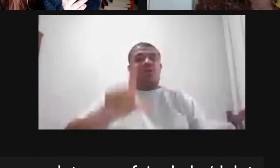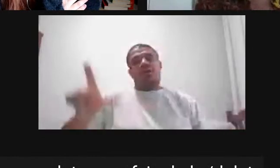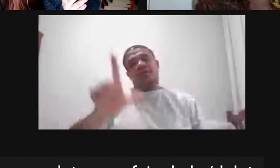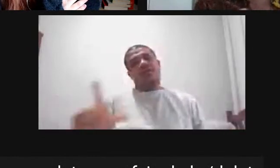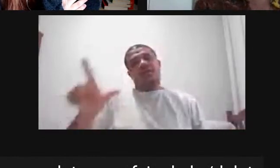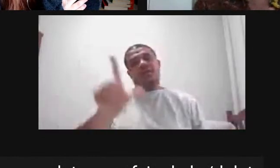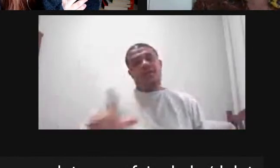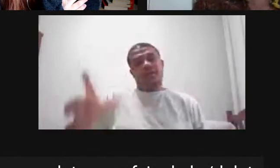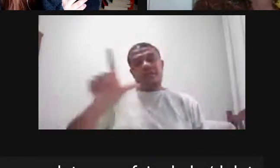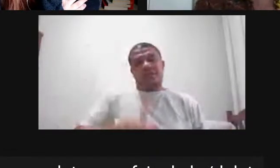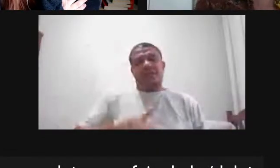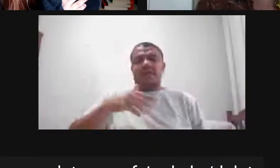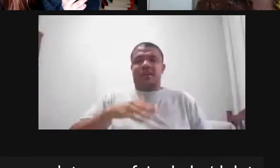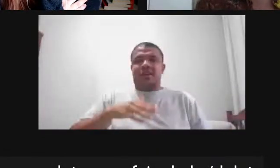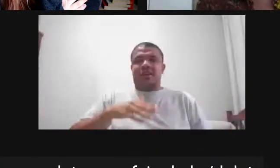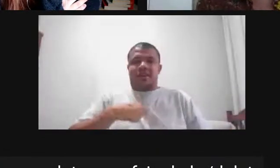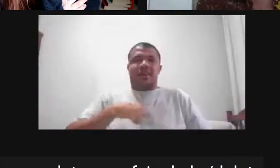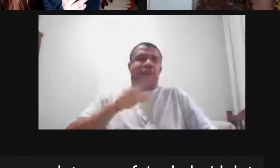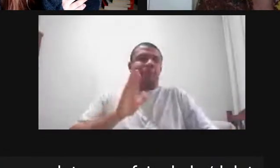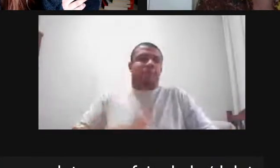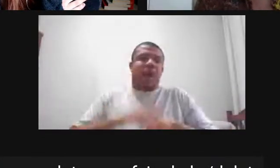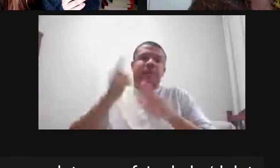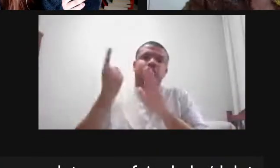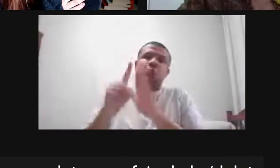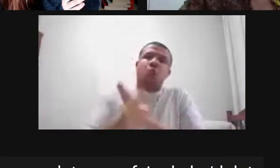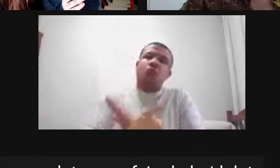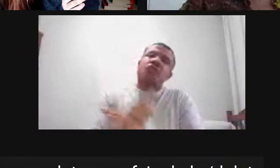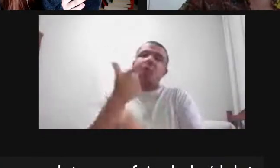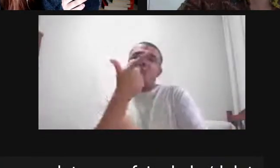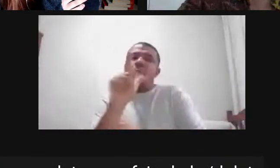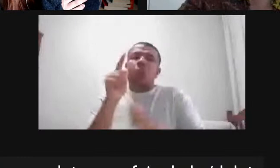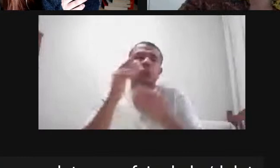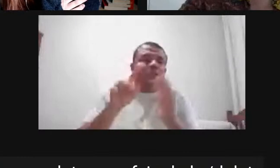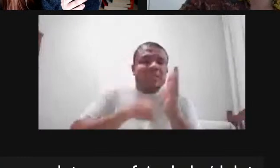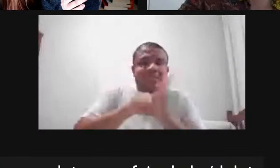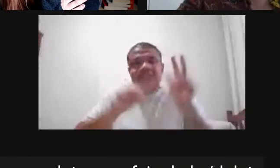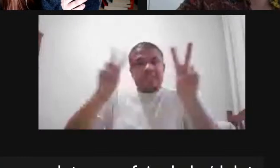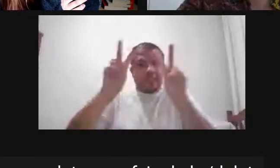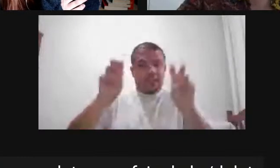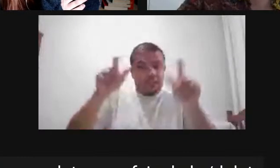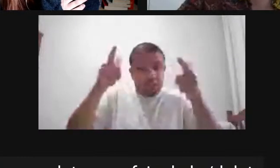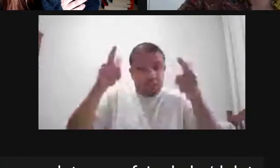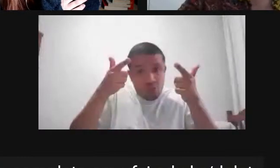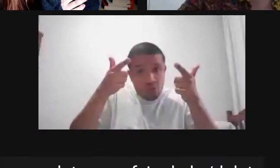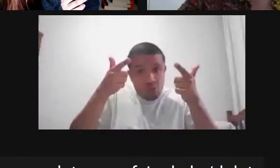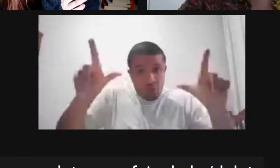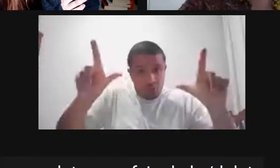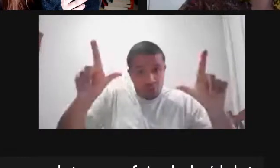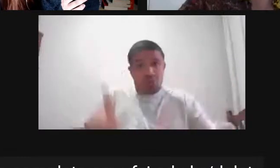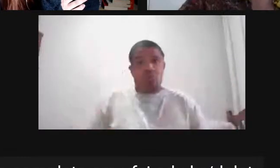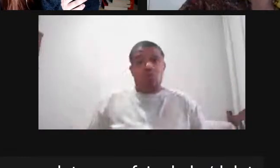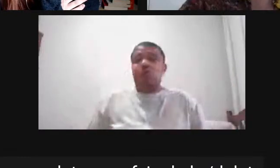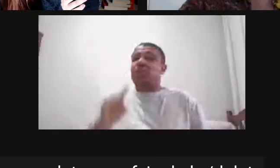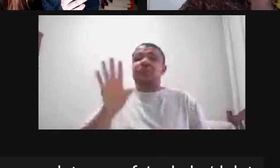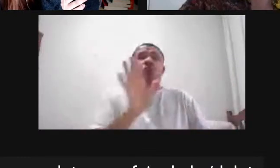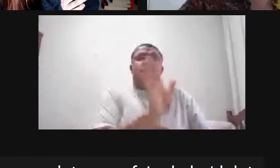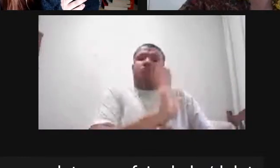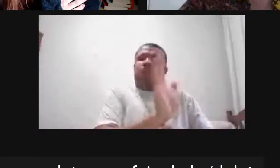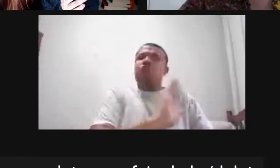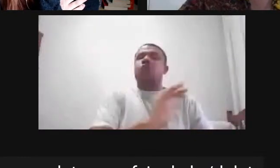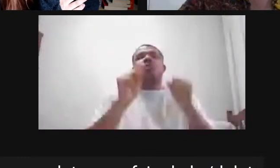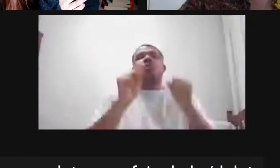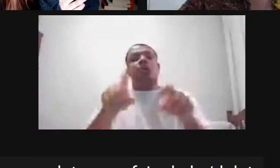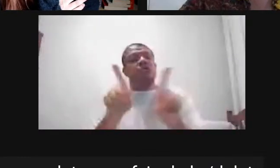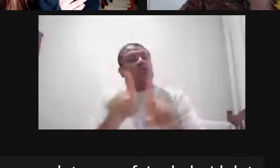aprofundar em outros outras questões então e assim isso não é somente com filme né nós podemos